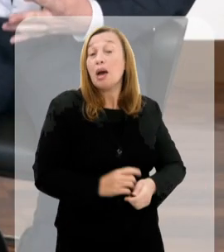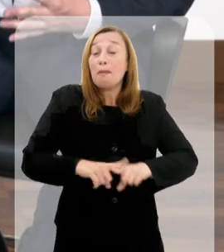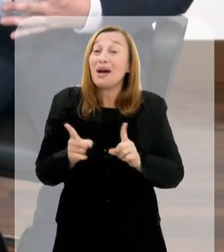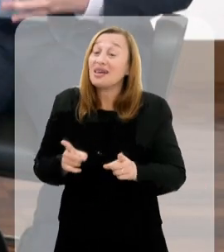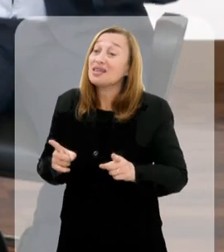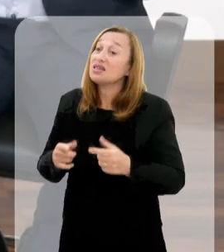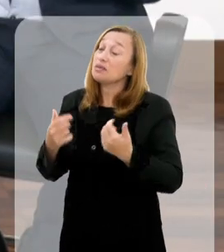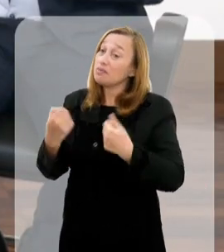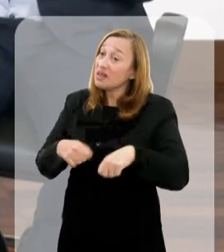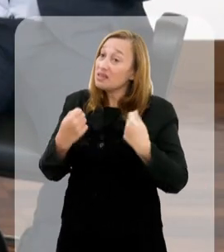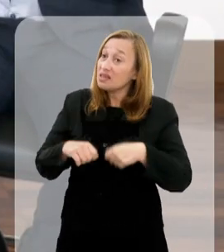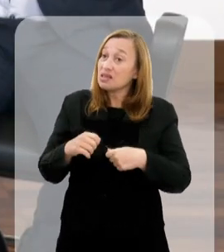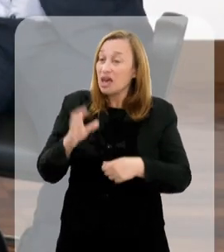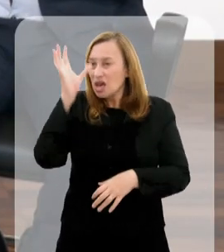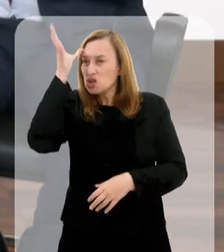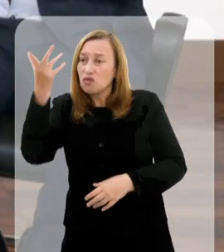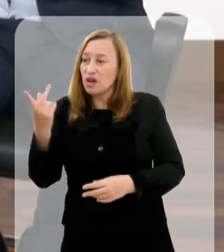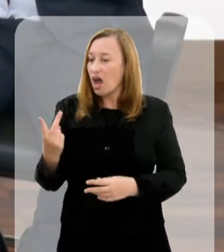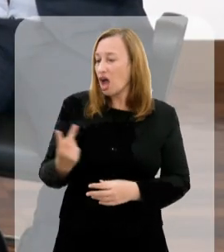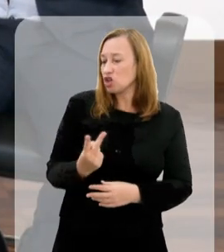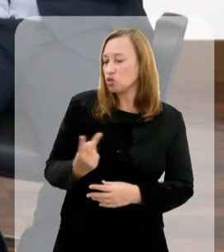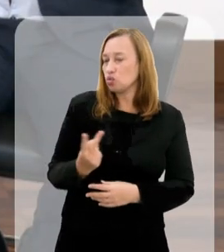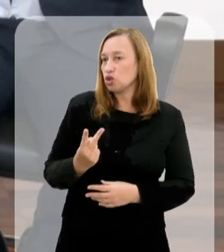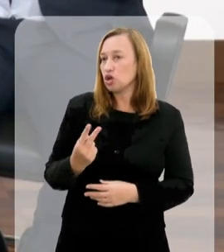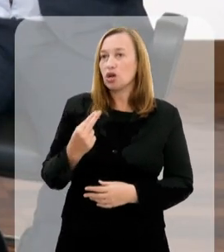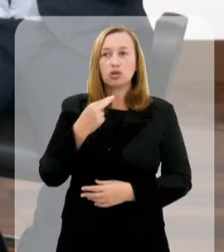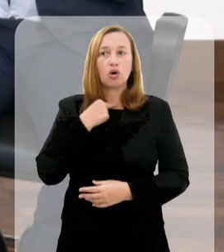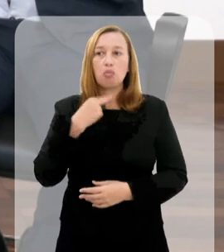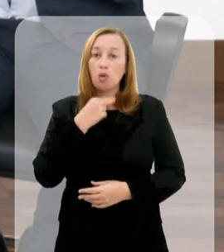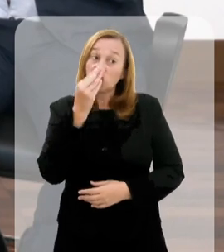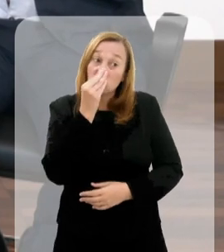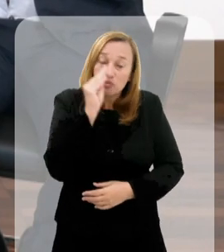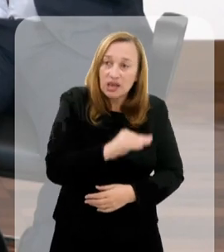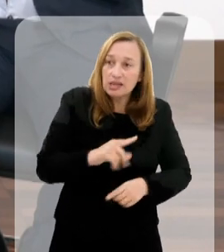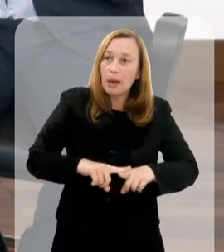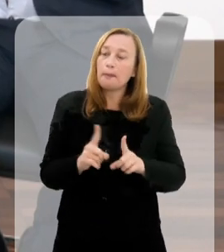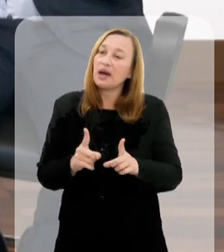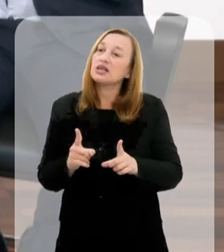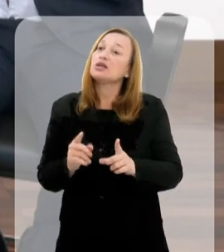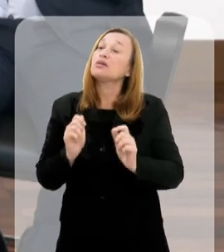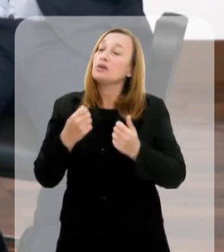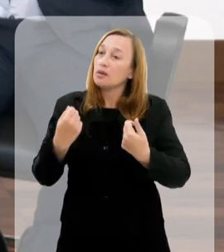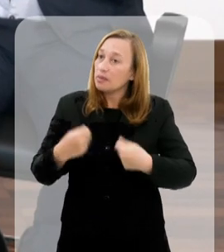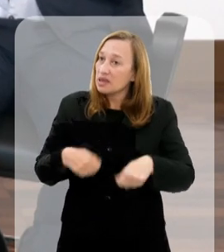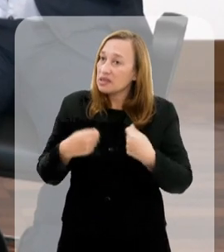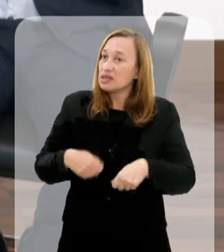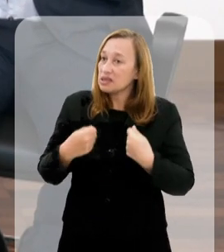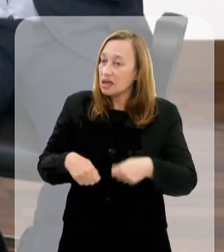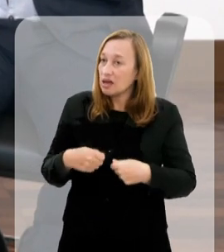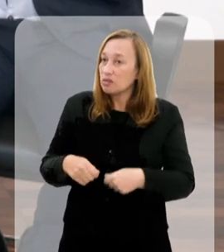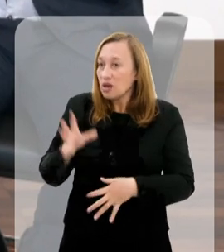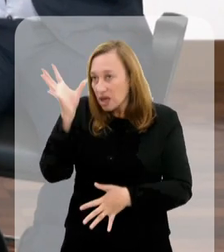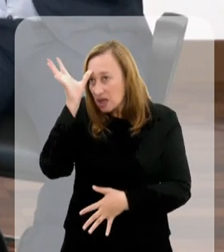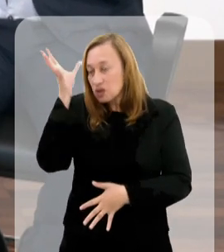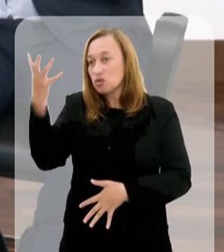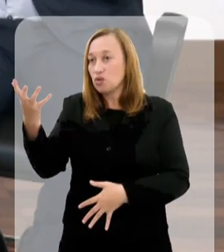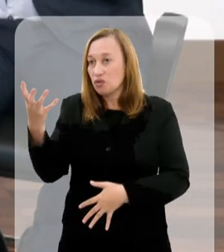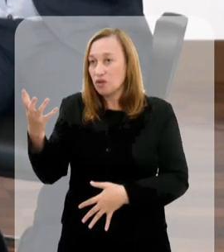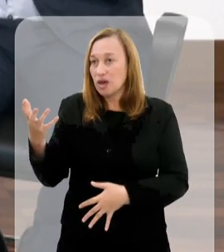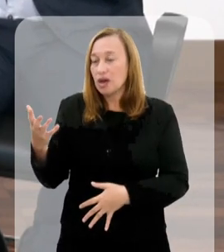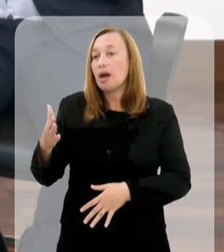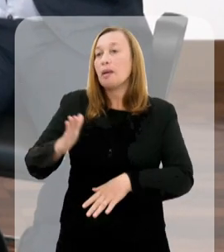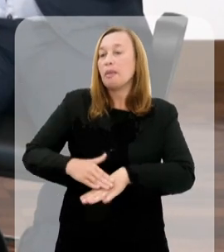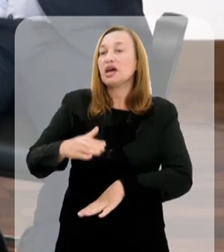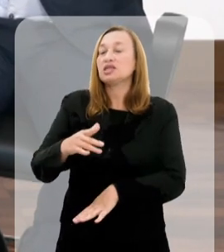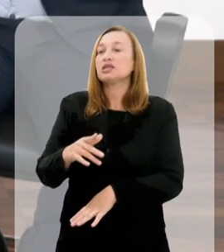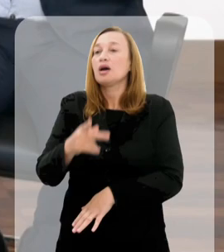existe, né? Mas eu acho que a tem que somar as duas possibilidades. A gente não pode negar que mais pessoas possam ter oportunidade a ter uma instituição